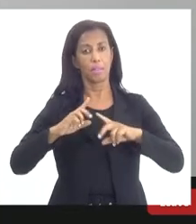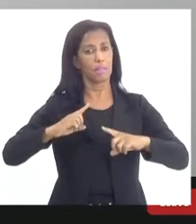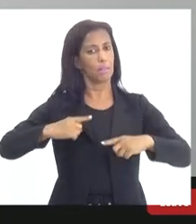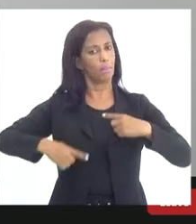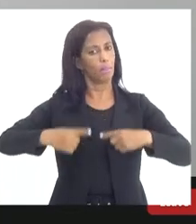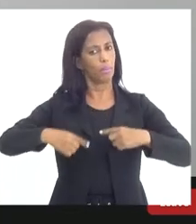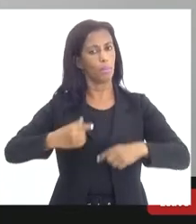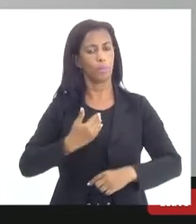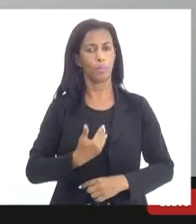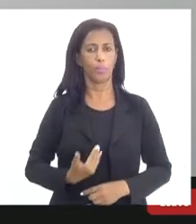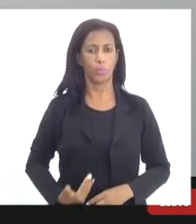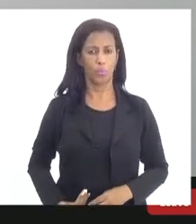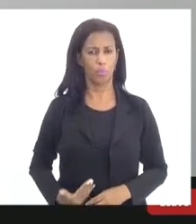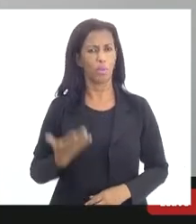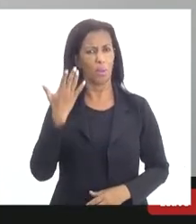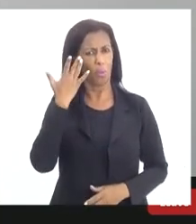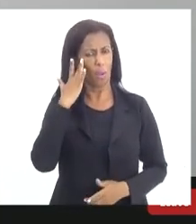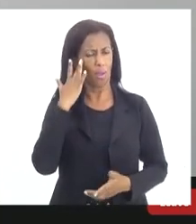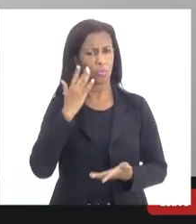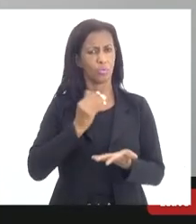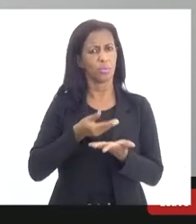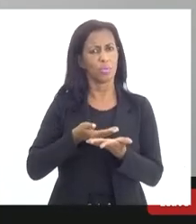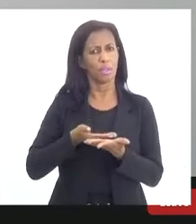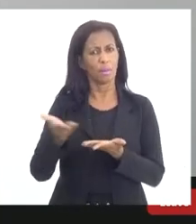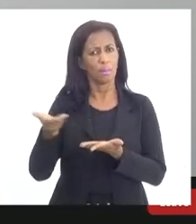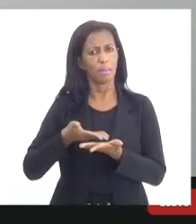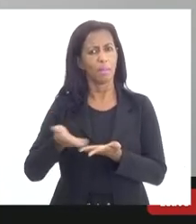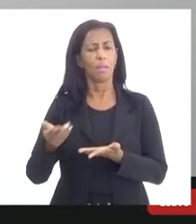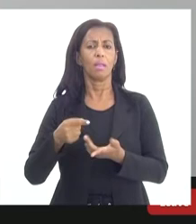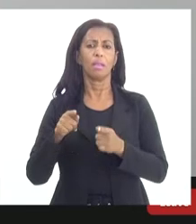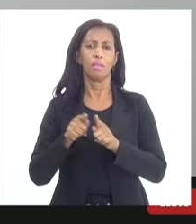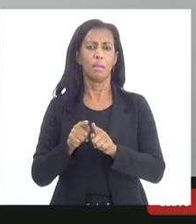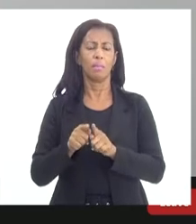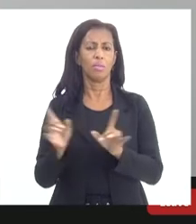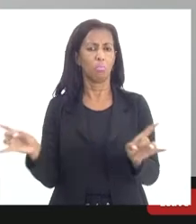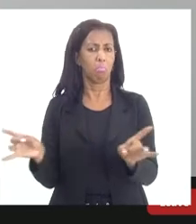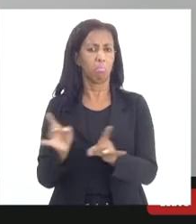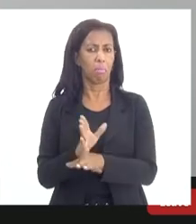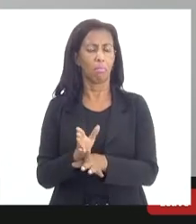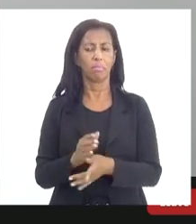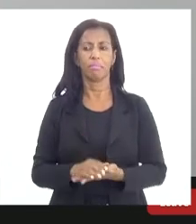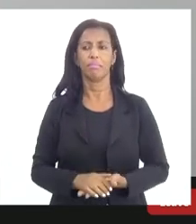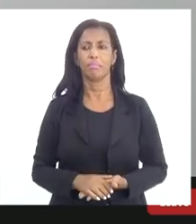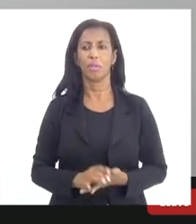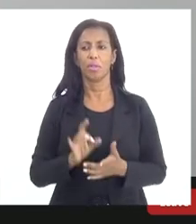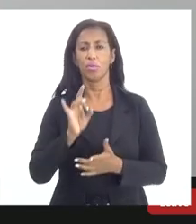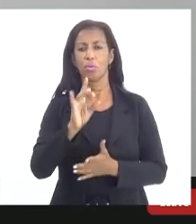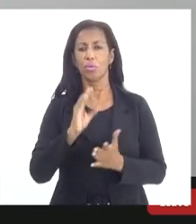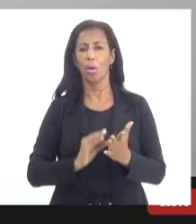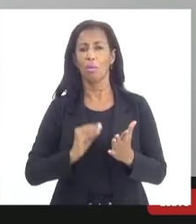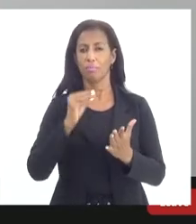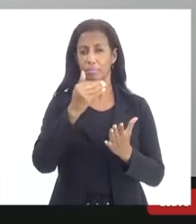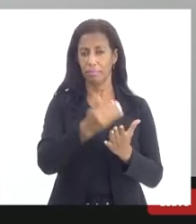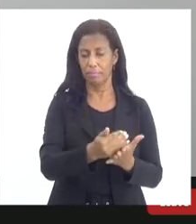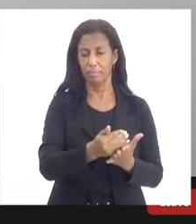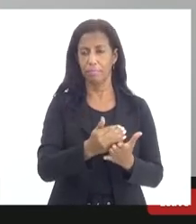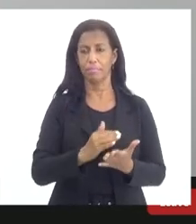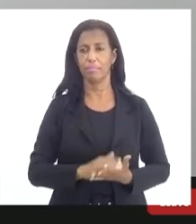pública eu acho que os encaminhamentos também estão bem delineados eu queria apenas acrescentar